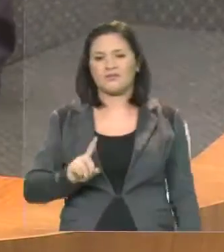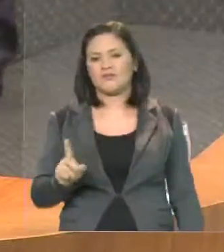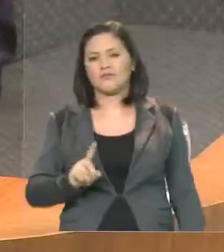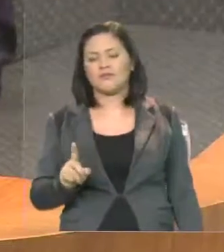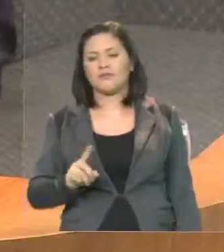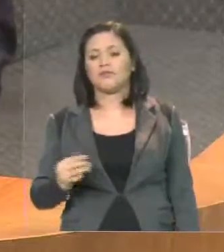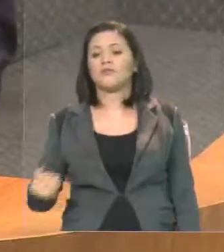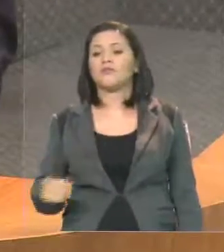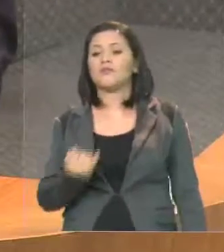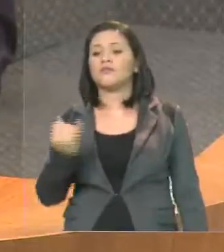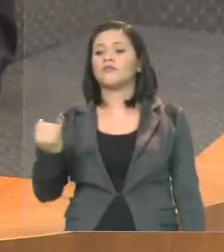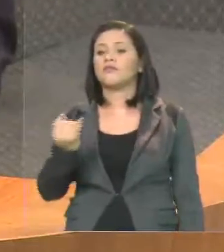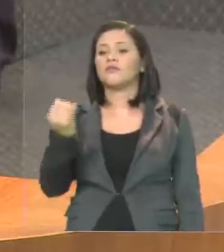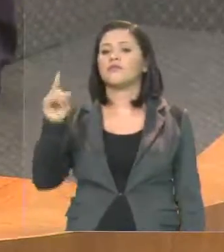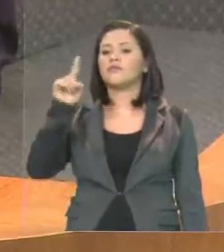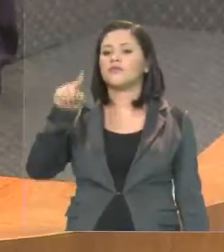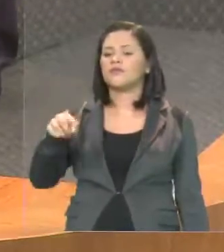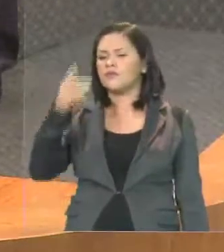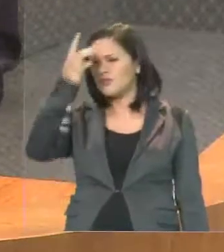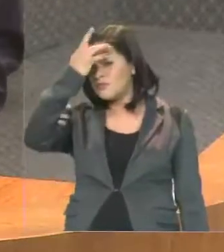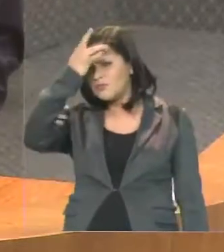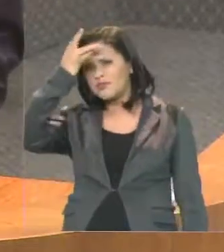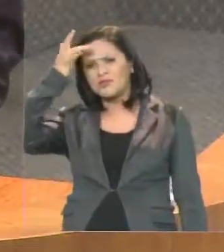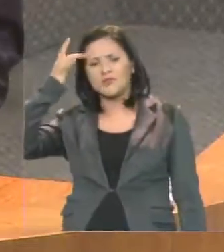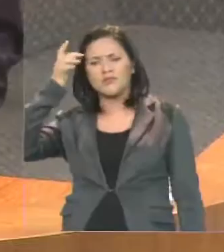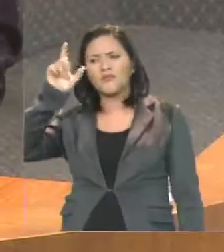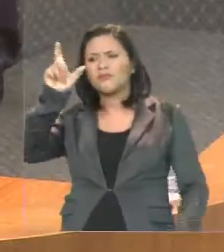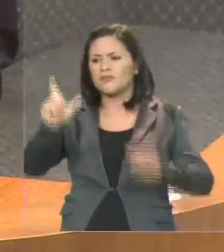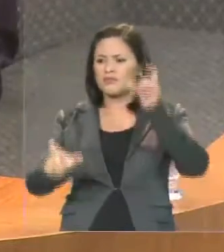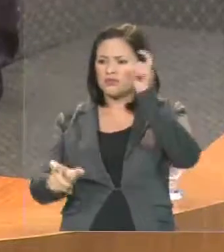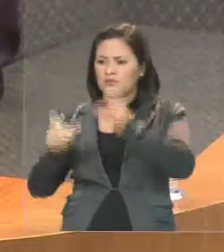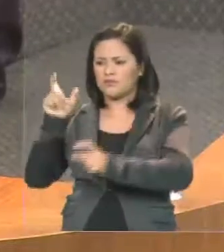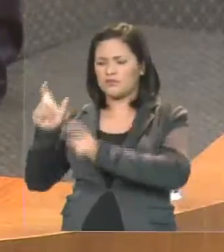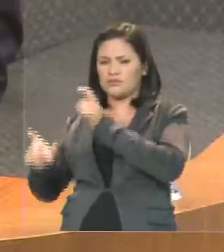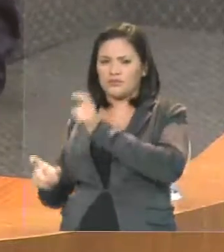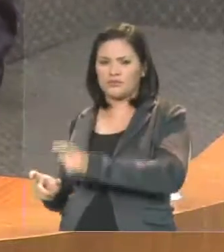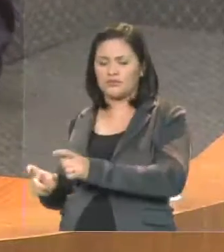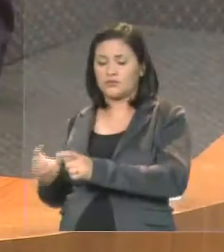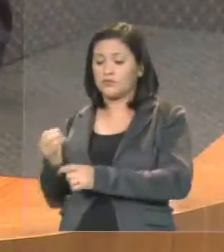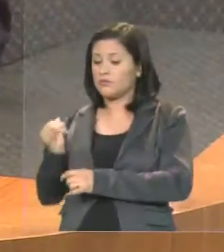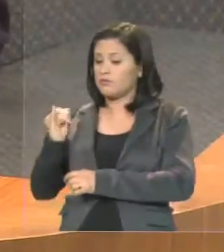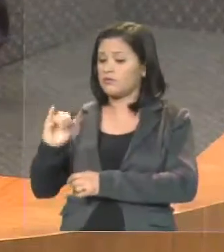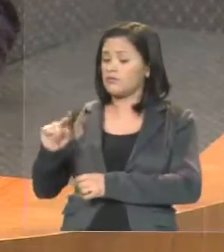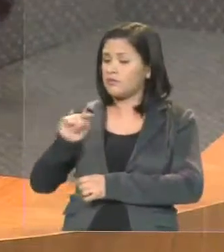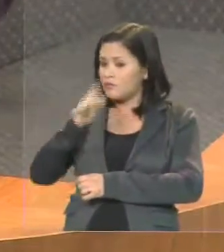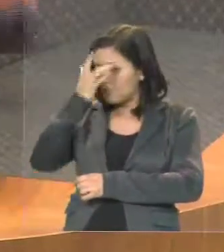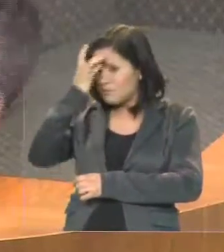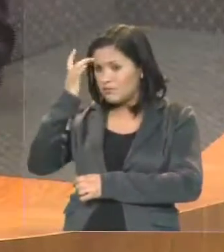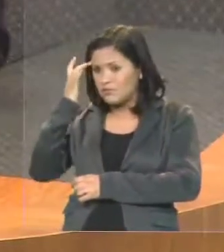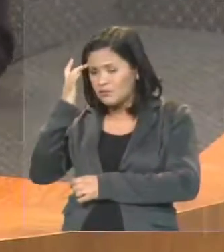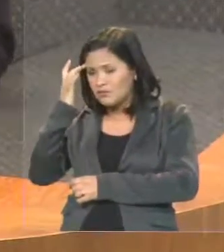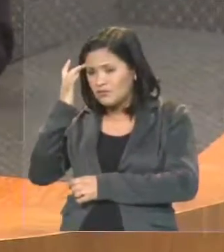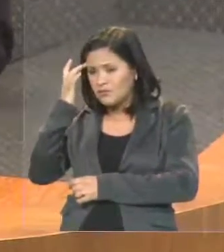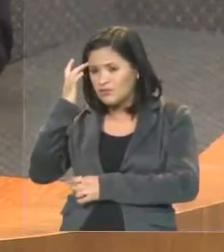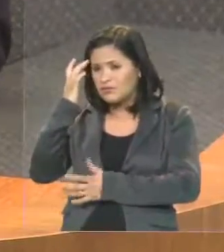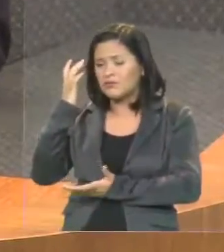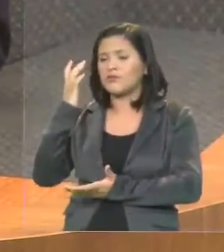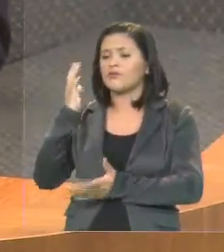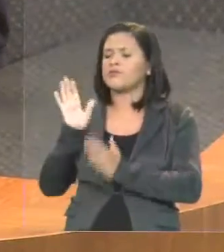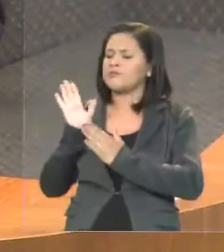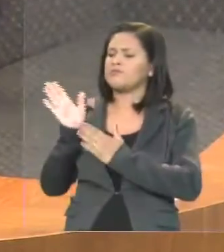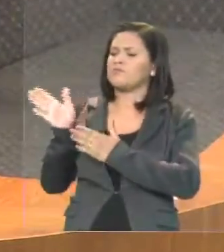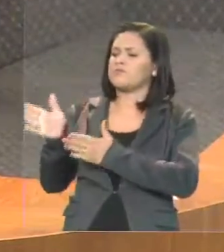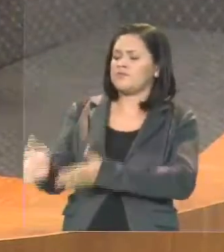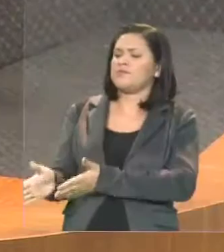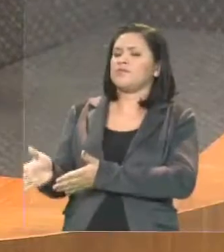estão dentro do partido. Se essas pessoas não se curvarem, não cederem a determinado tipo de pressão, esse partido é grande. Se se